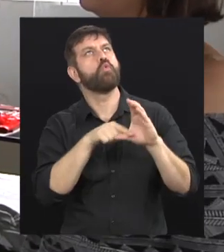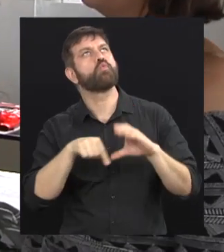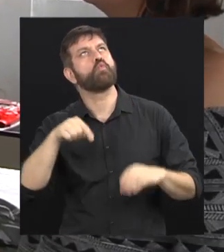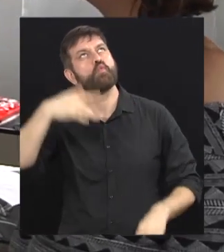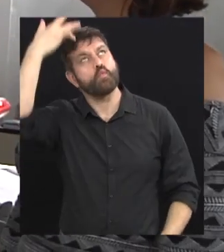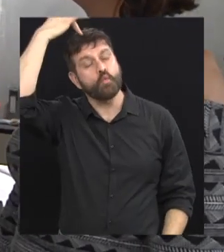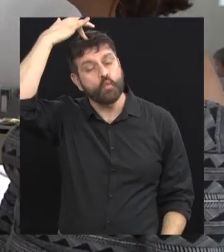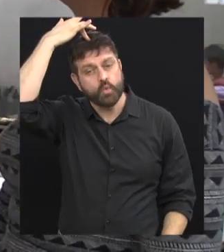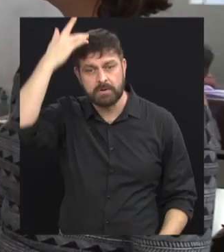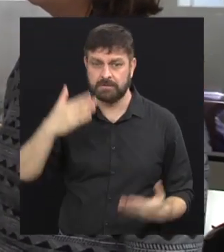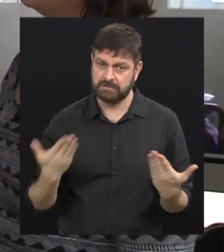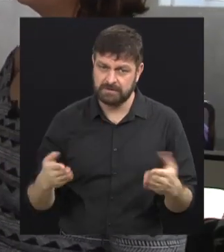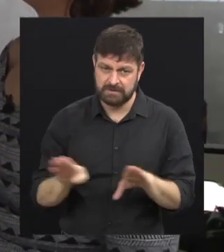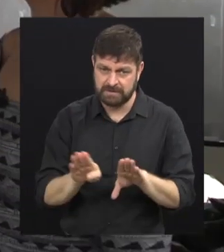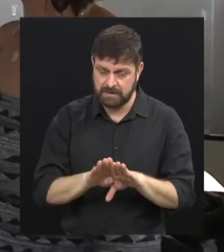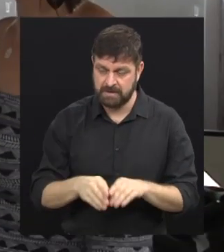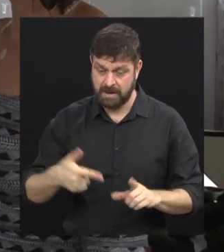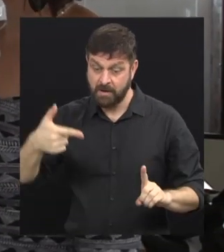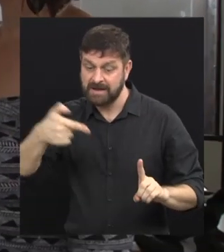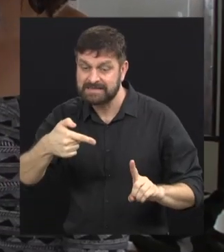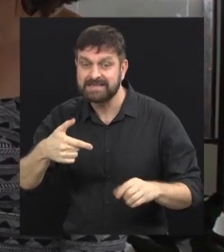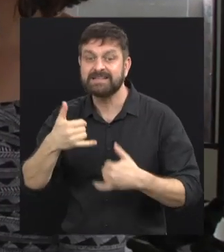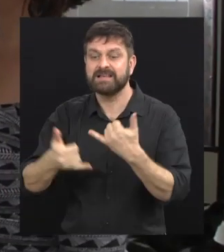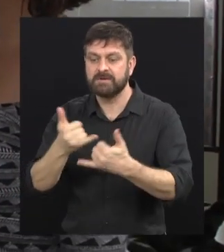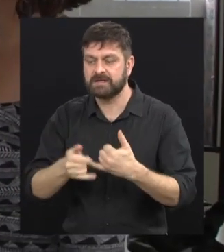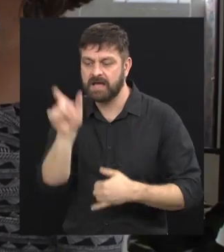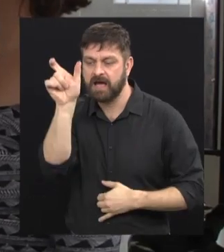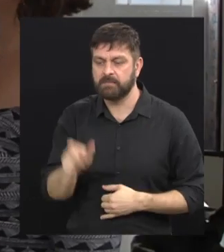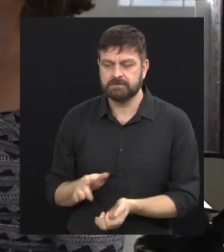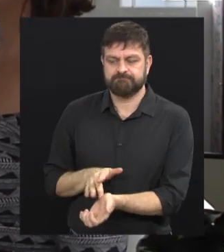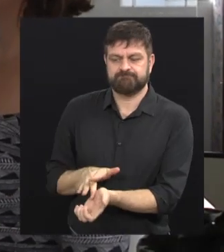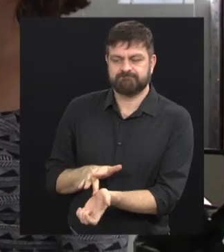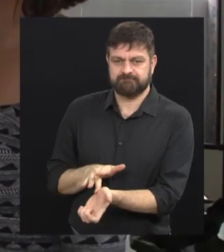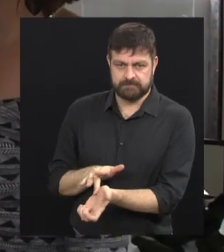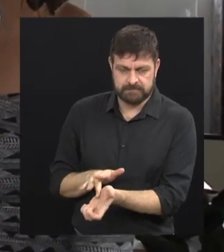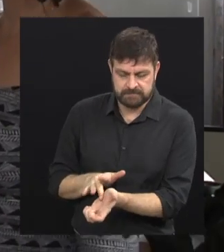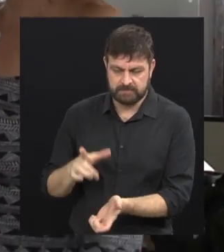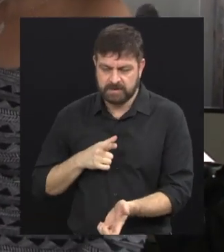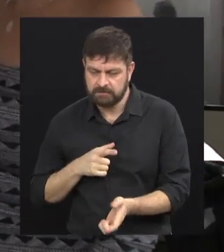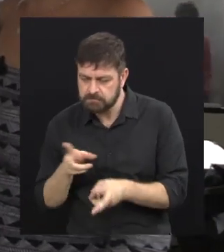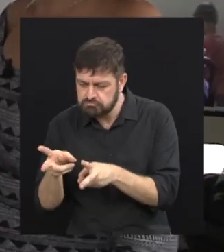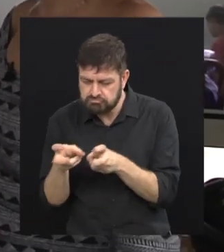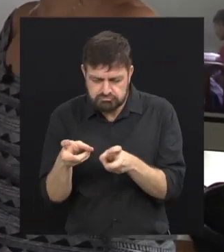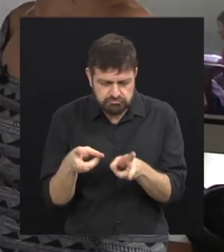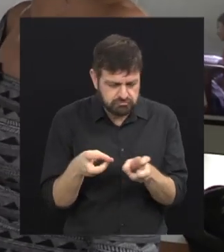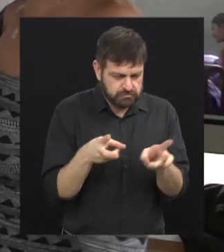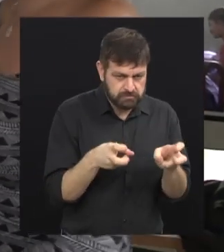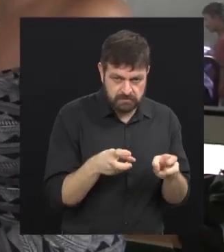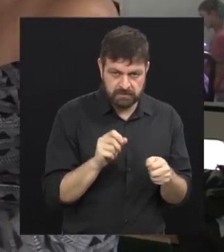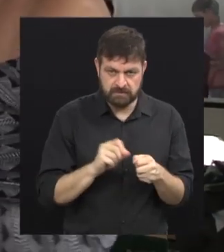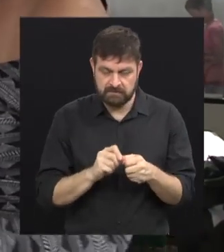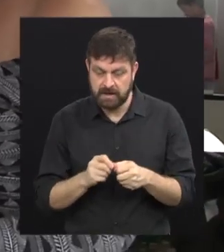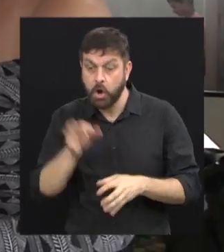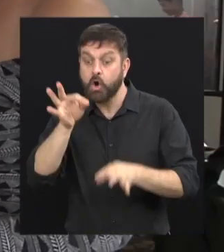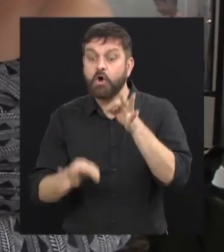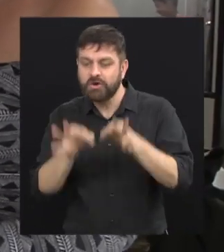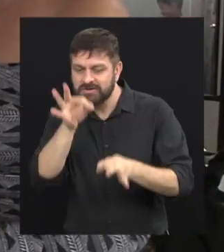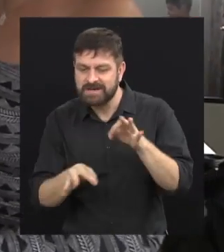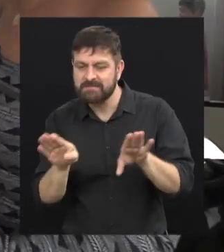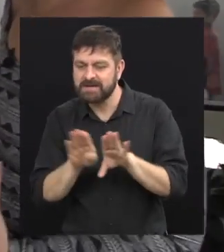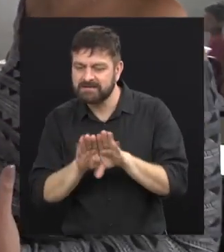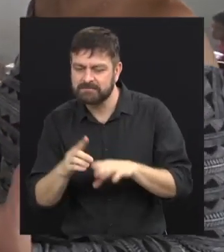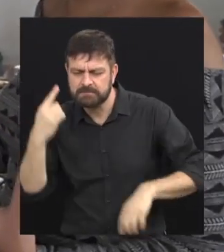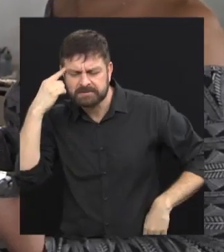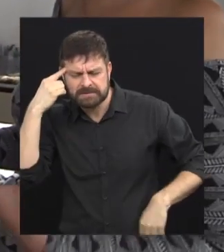grupo. Às vezes não, o próprio assassino na brincadeira é uma pessoa mais quieta, mais fechada. Aí acaba descontraindo. A questão do julgamento acaba